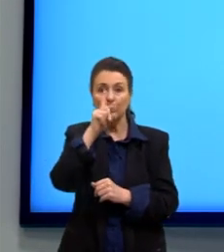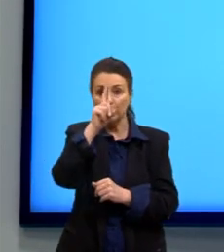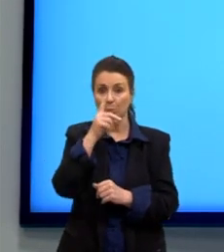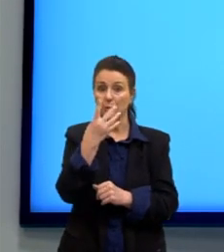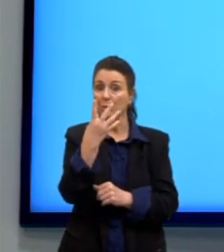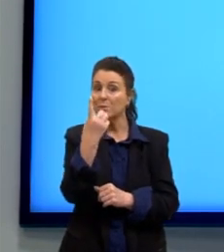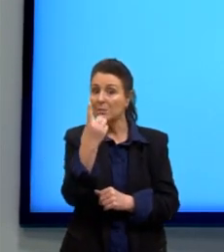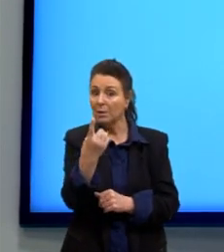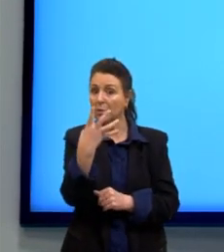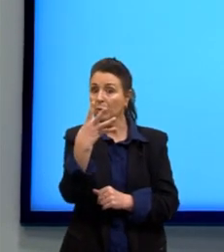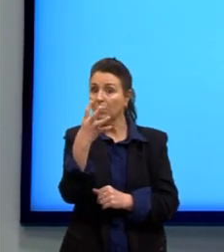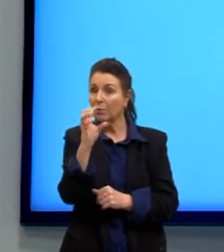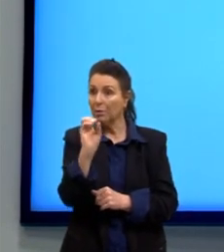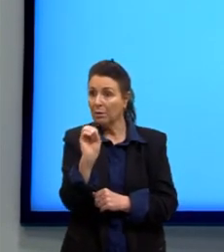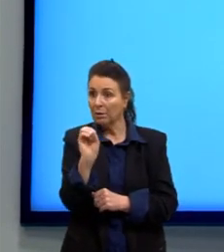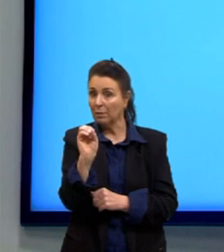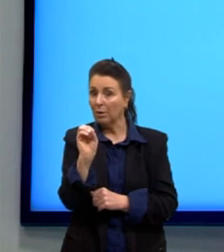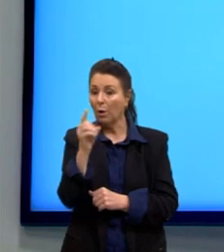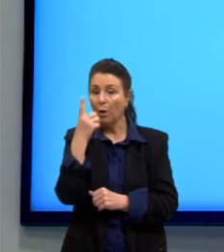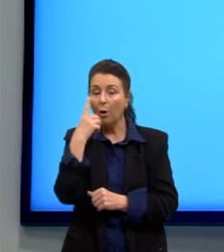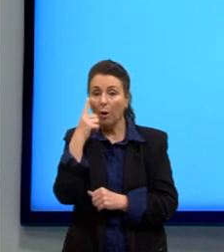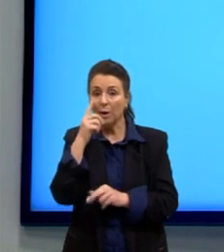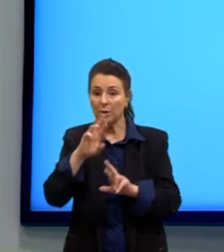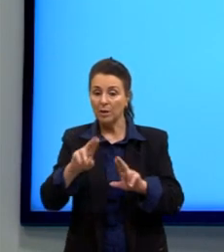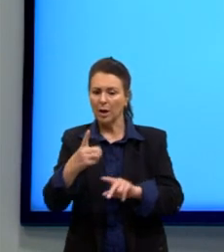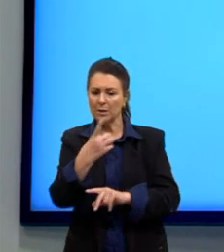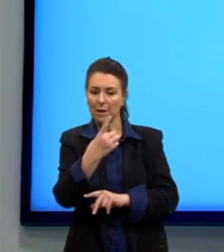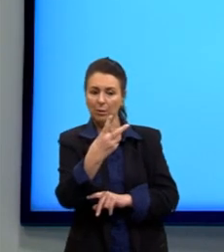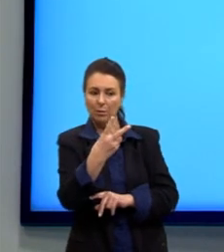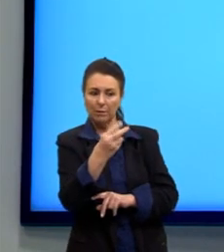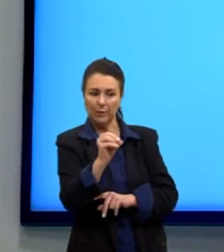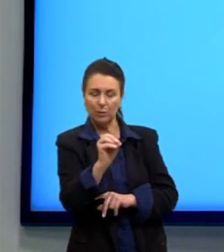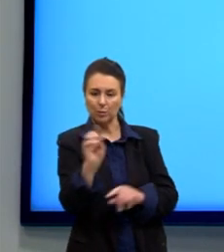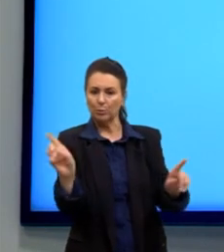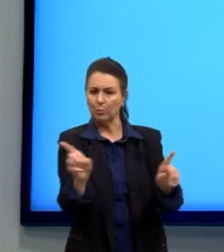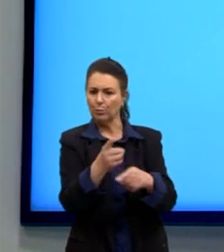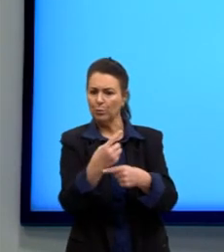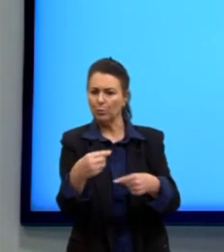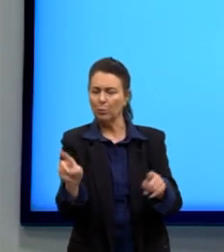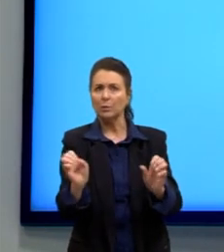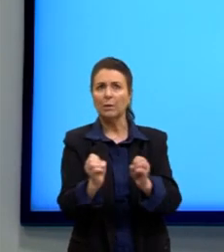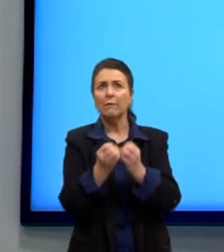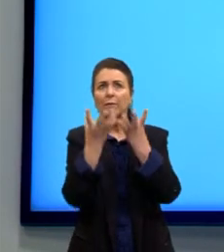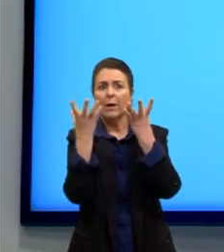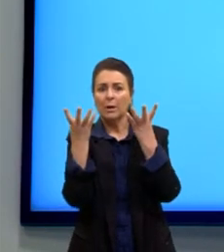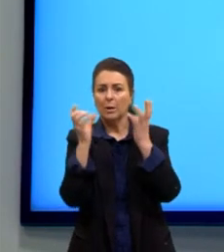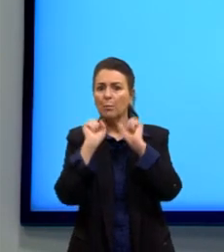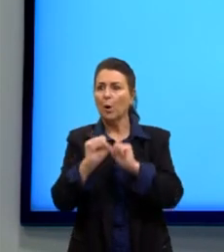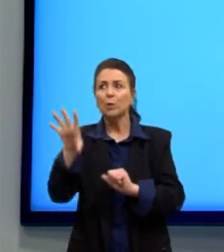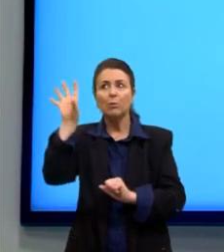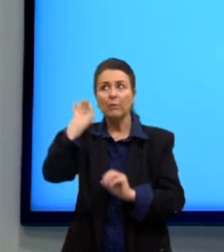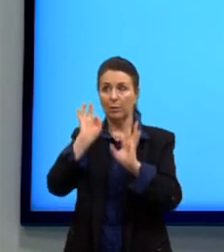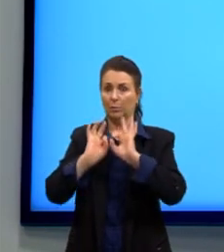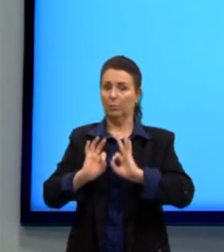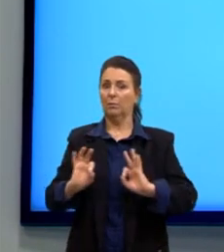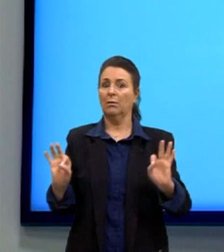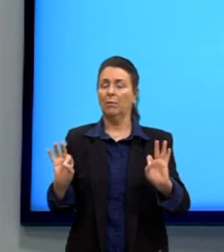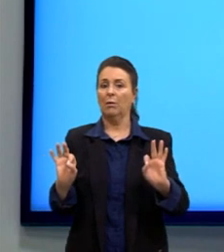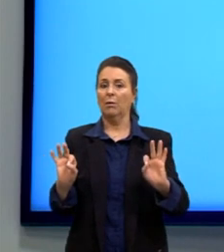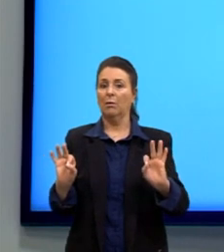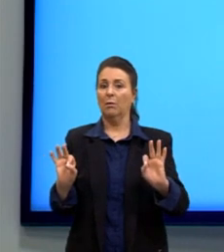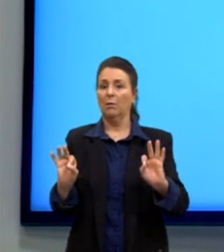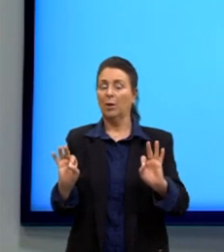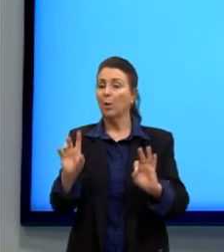Então, vejam a diferença, ó, 120, eu ainda posso ouvir. ela ainda já fica um pouco